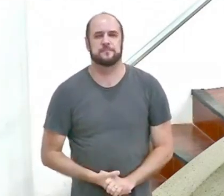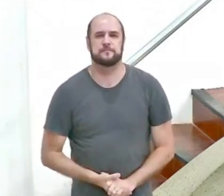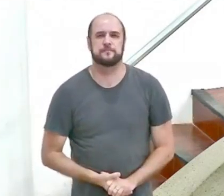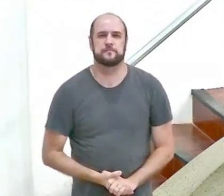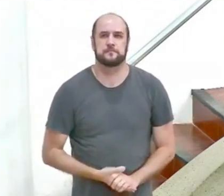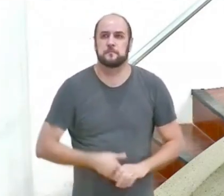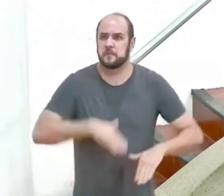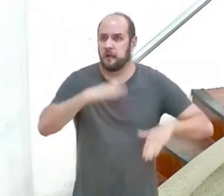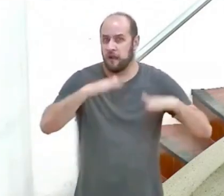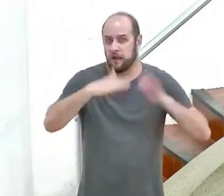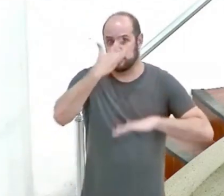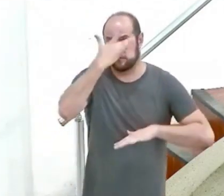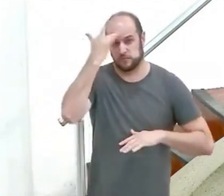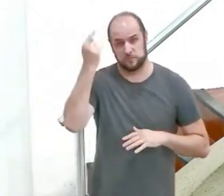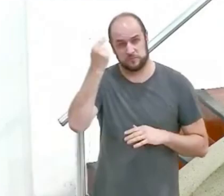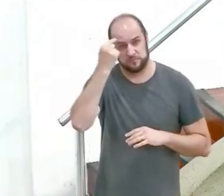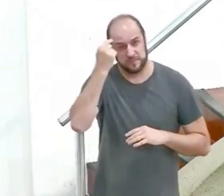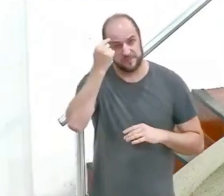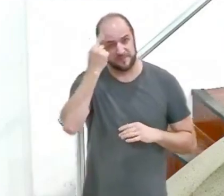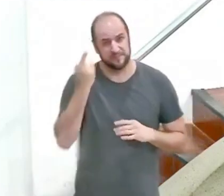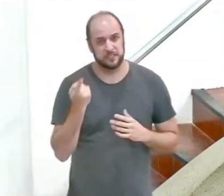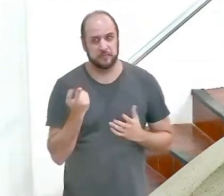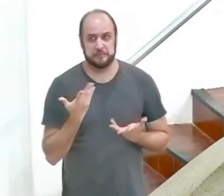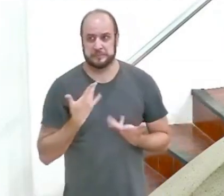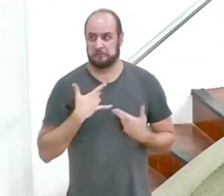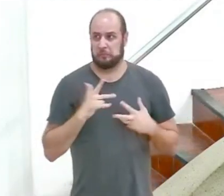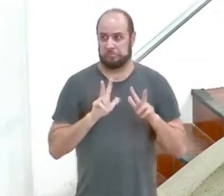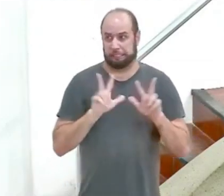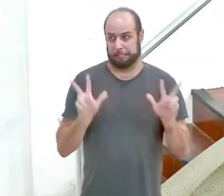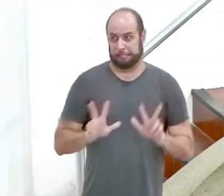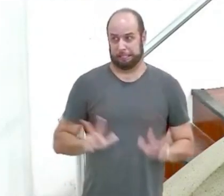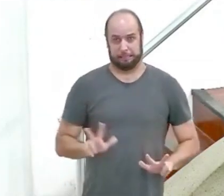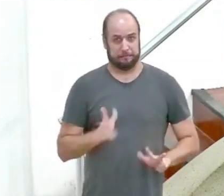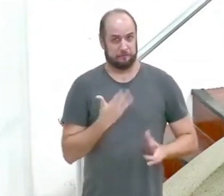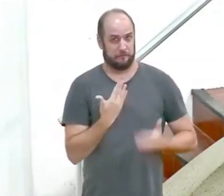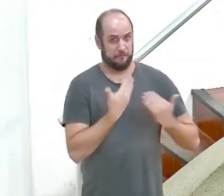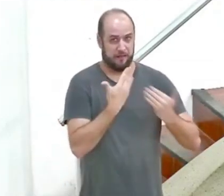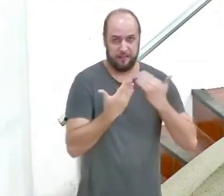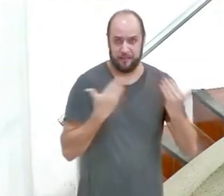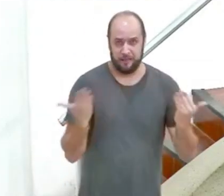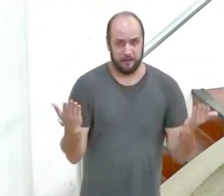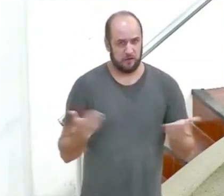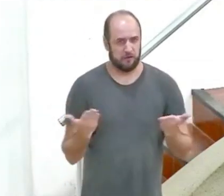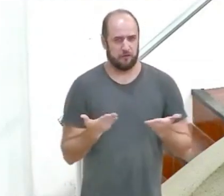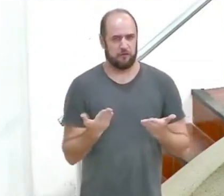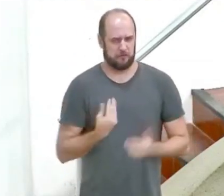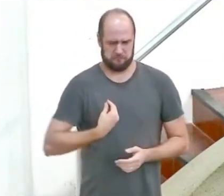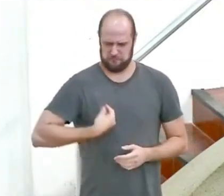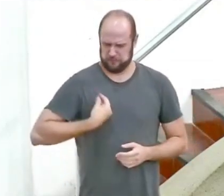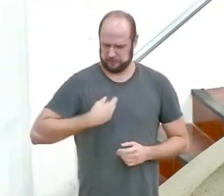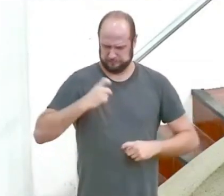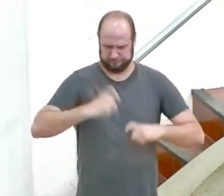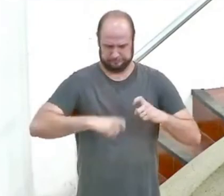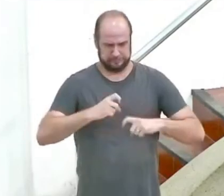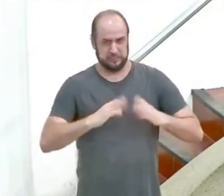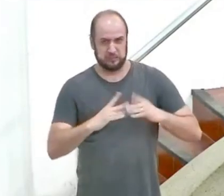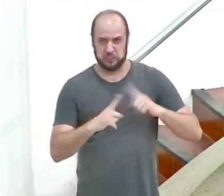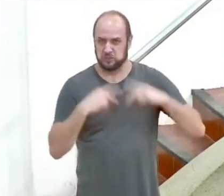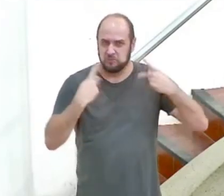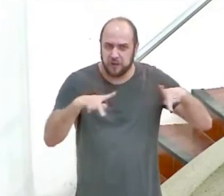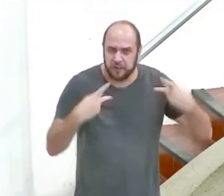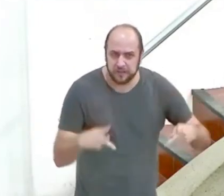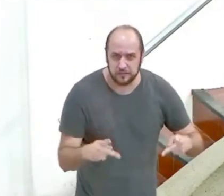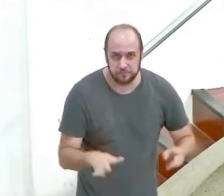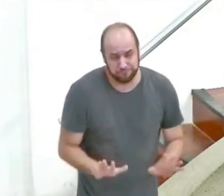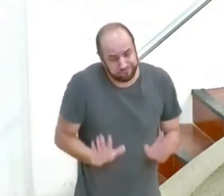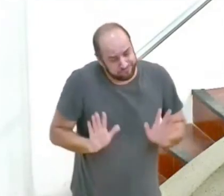Talvez haja muitos que considerem que seja inapropriado, tratar da vida sexual da igreja do púlpito. Bom,